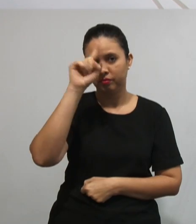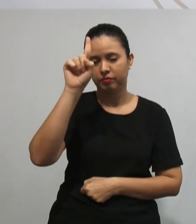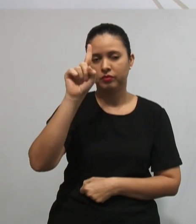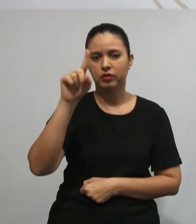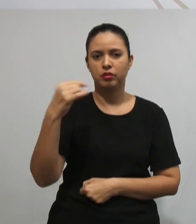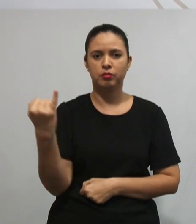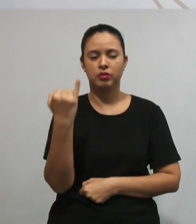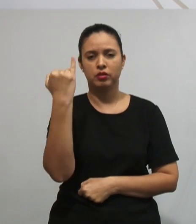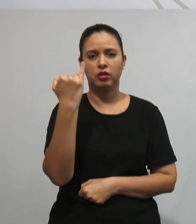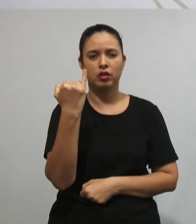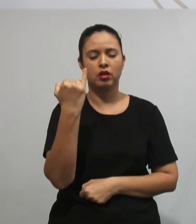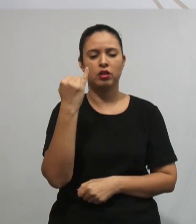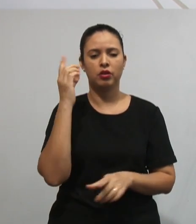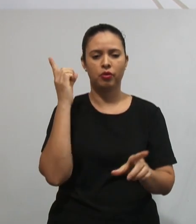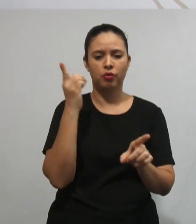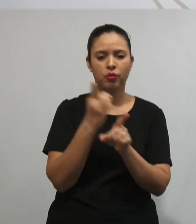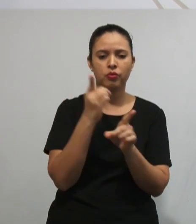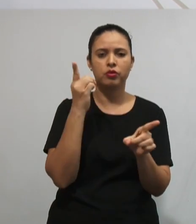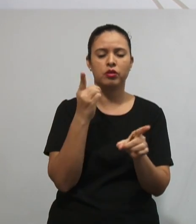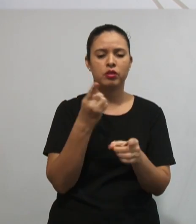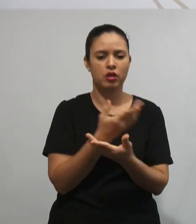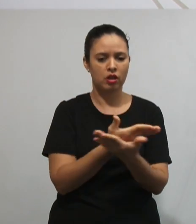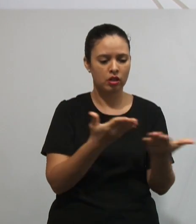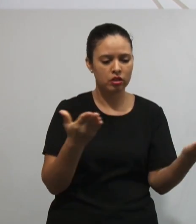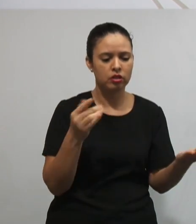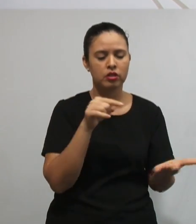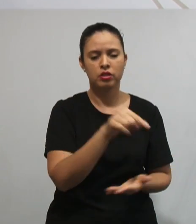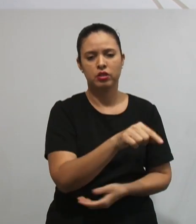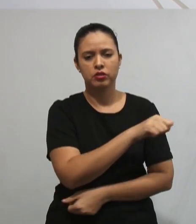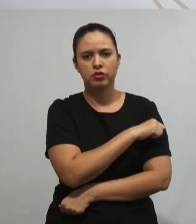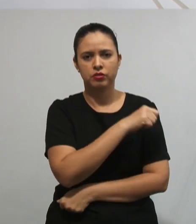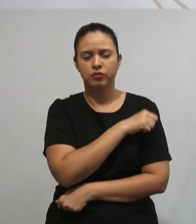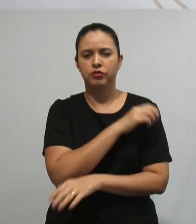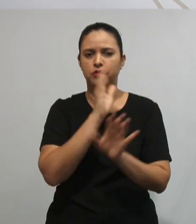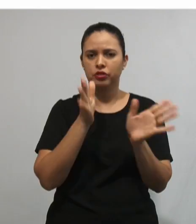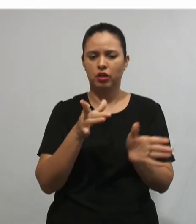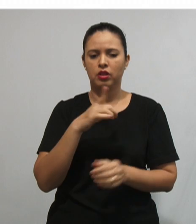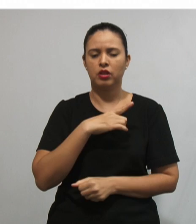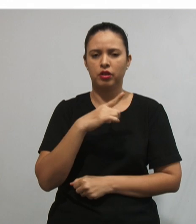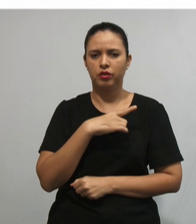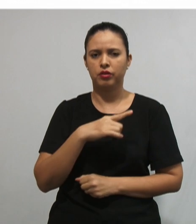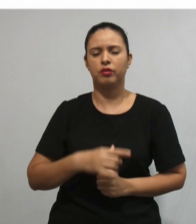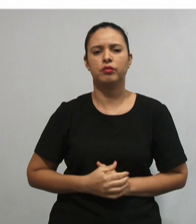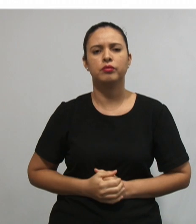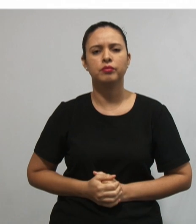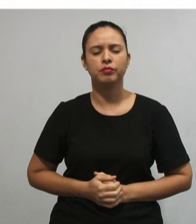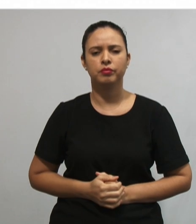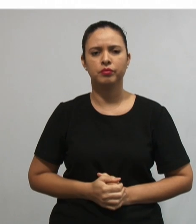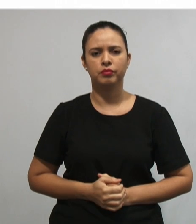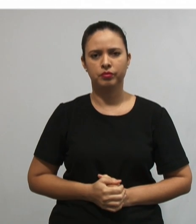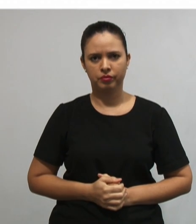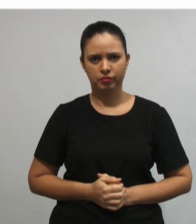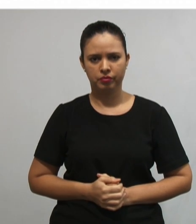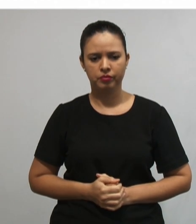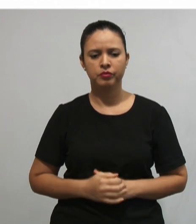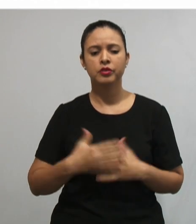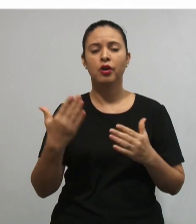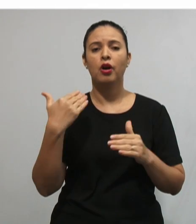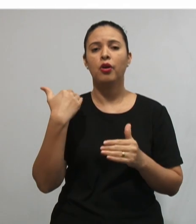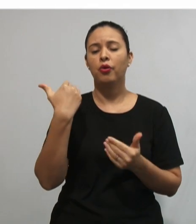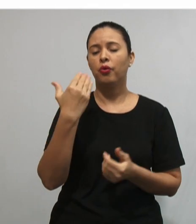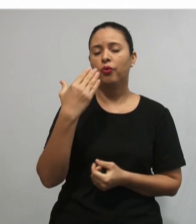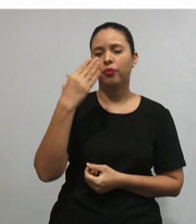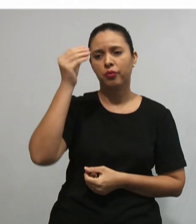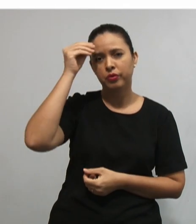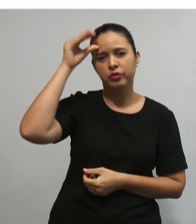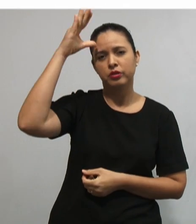é identificar quais são esses conhecimentos que o aluno já possui. Quais os conhecimentos serão necessários para